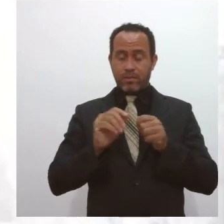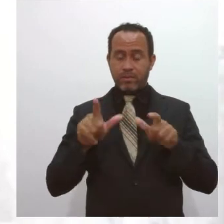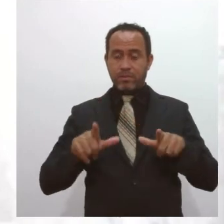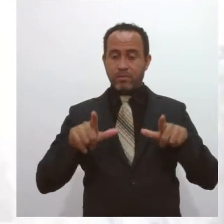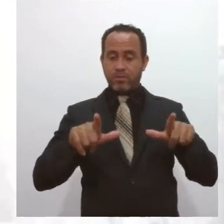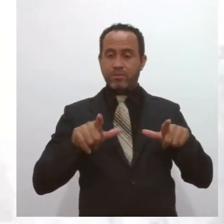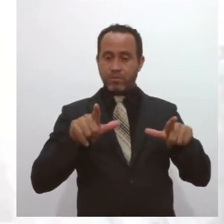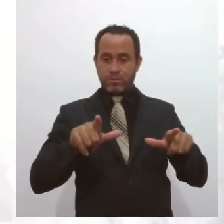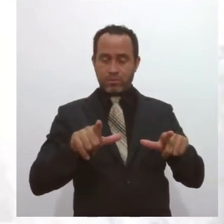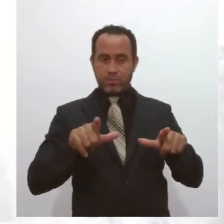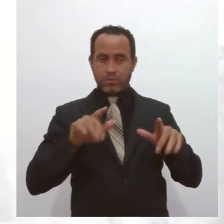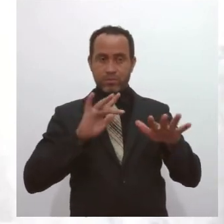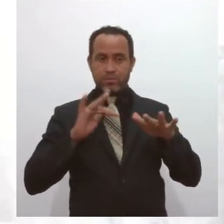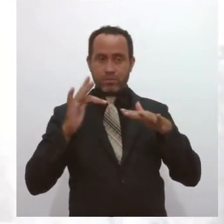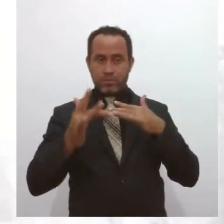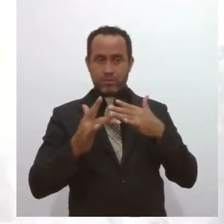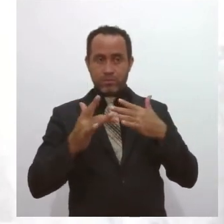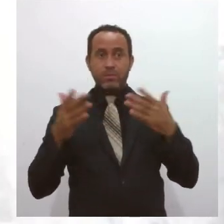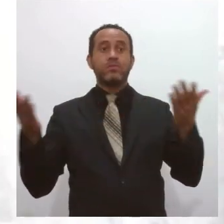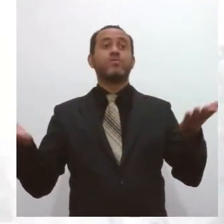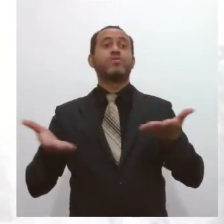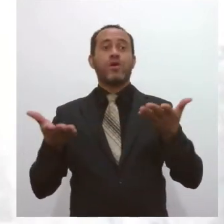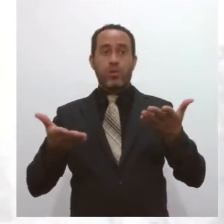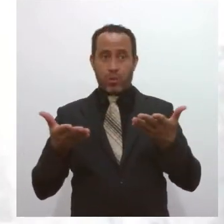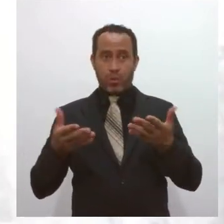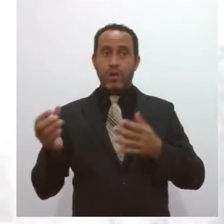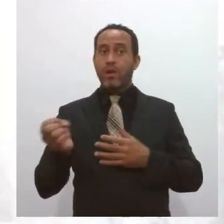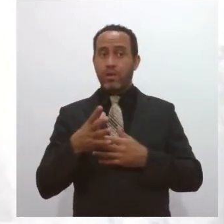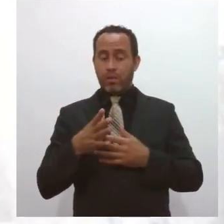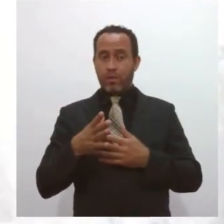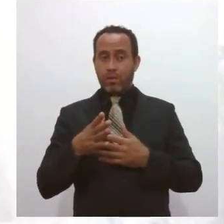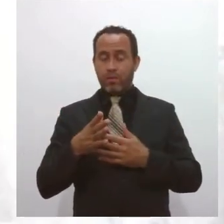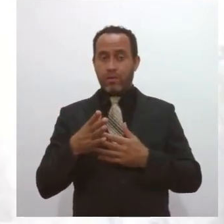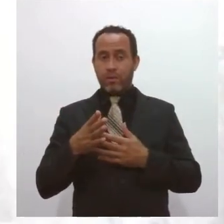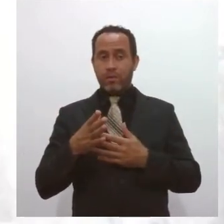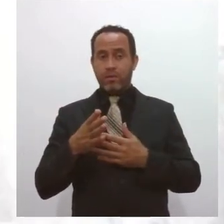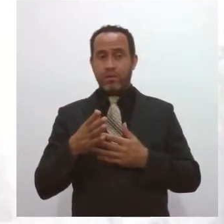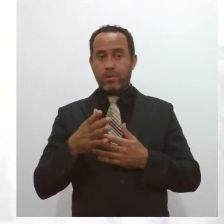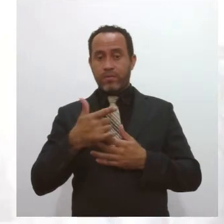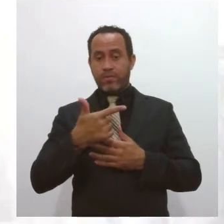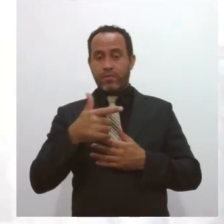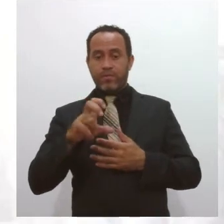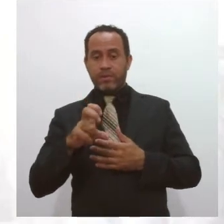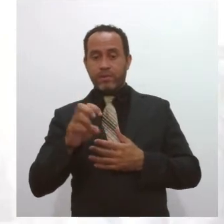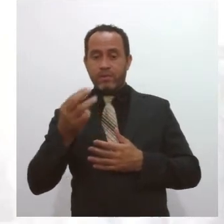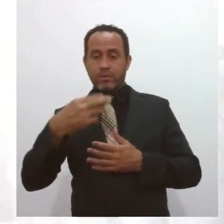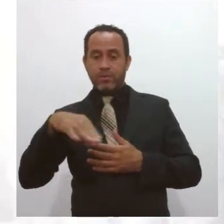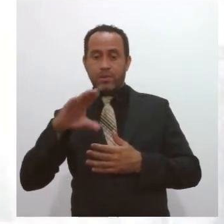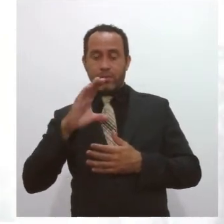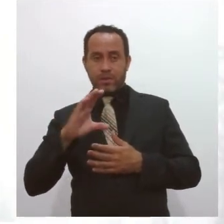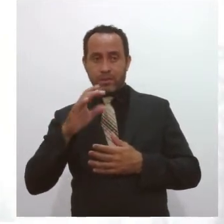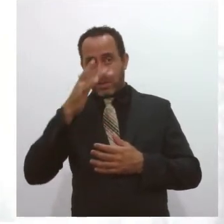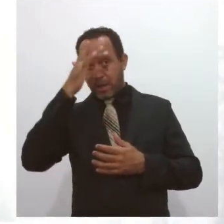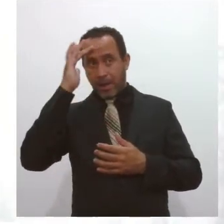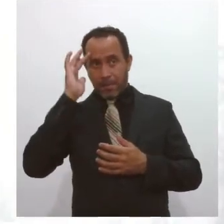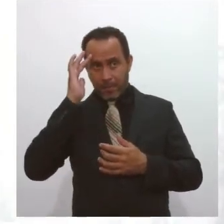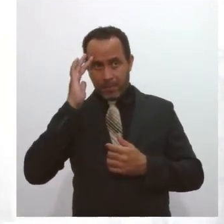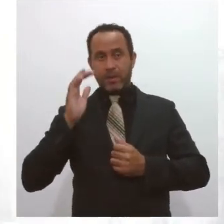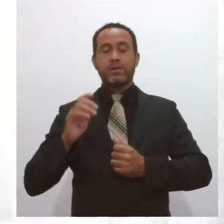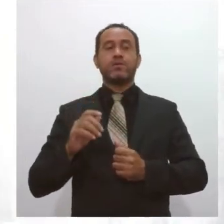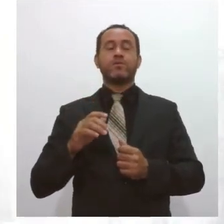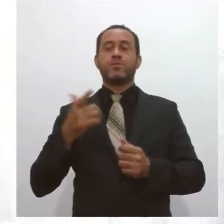digital. Já na declaração deste ano, a partir do dia 25 de março, o contribuinte, mesmo sem